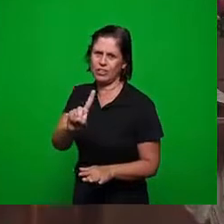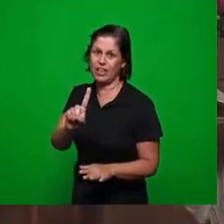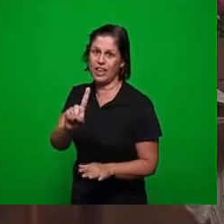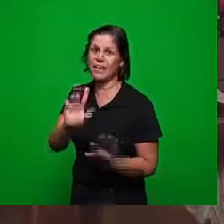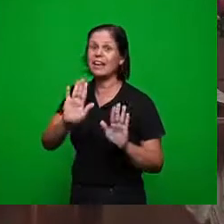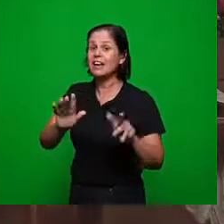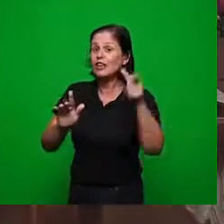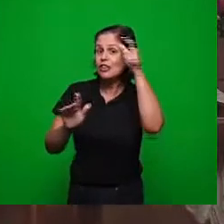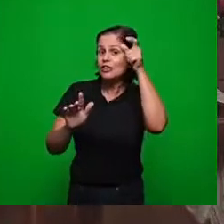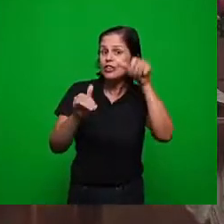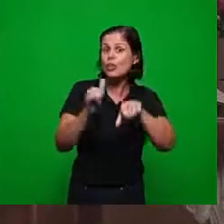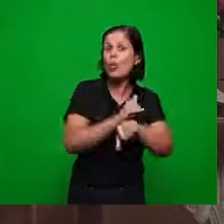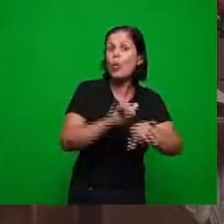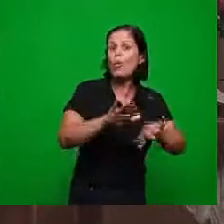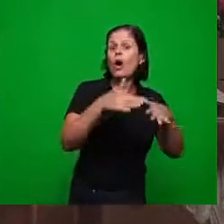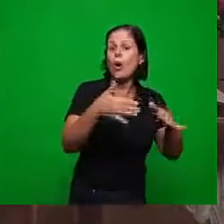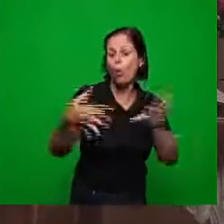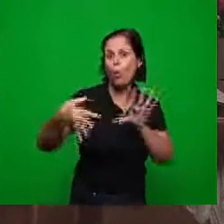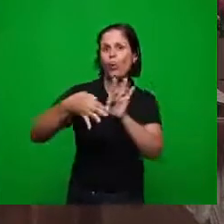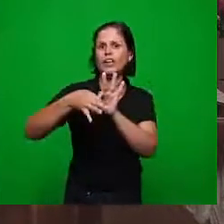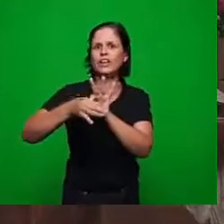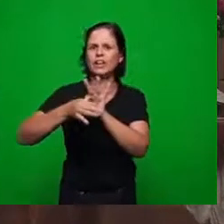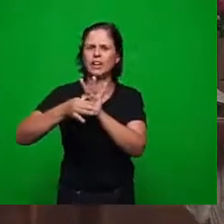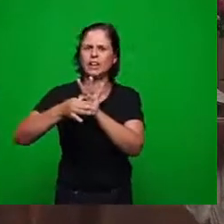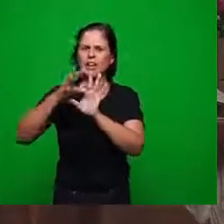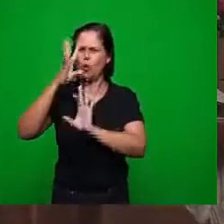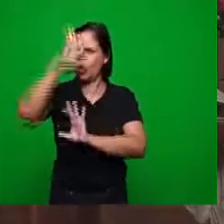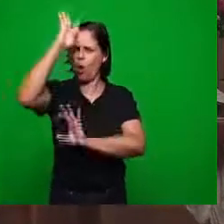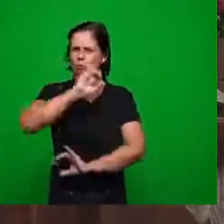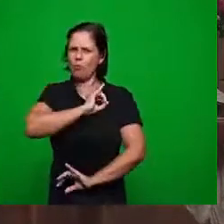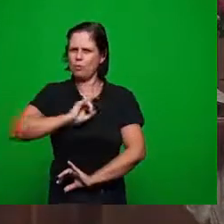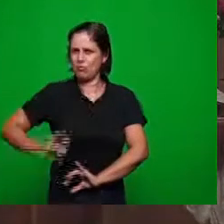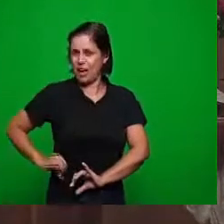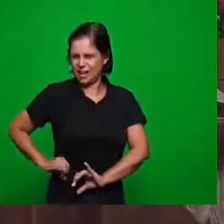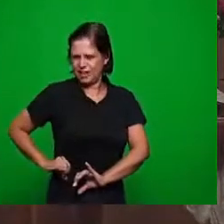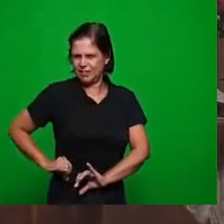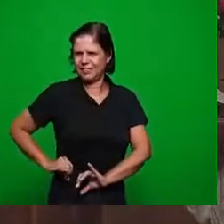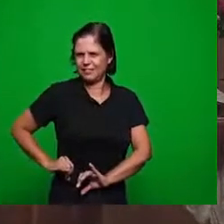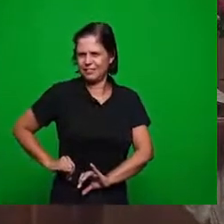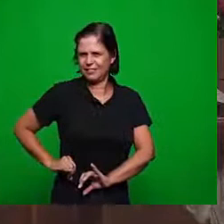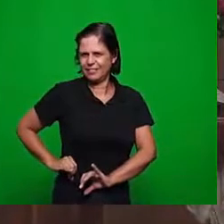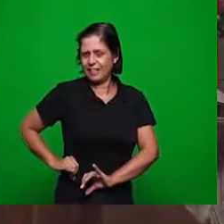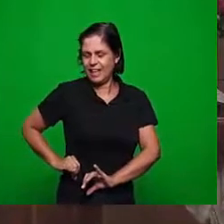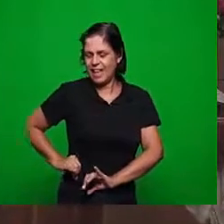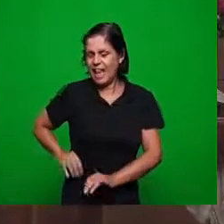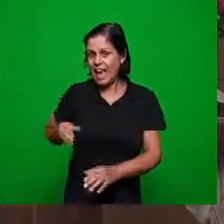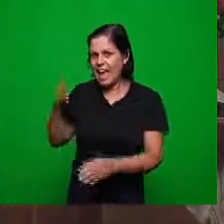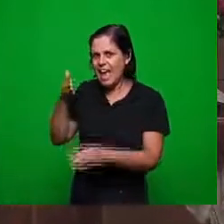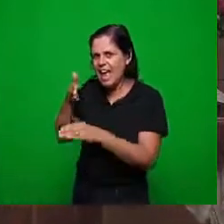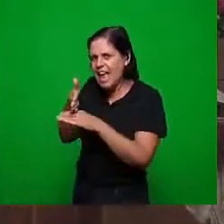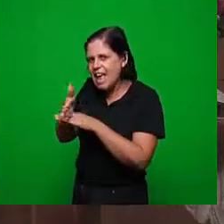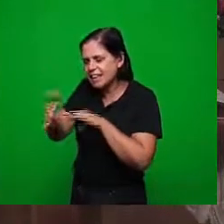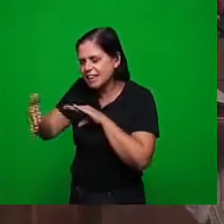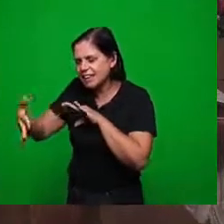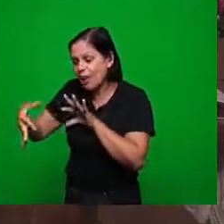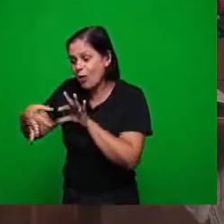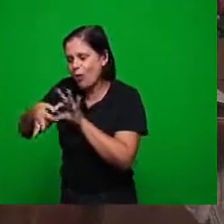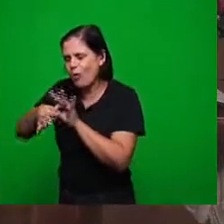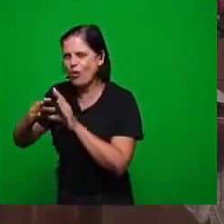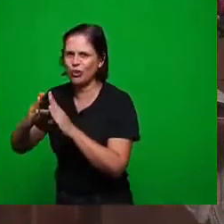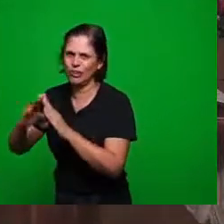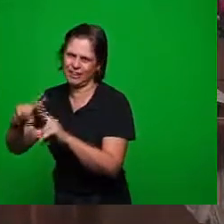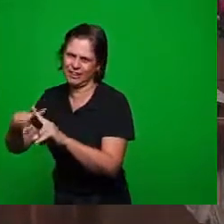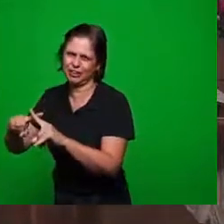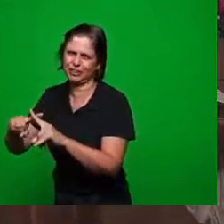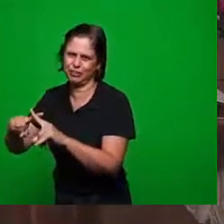romano queria agora ele queria se unir ele traz para dentro da igreja uma união do